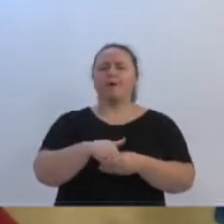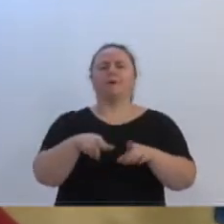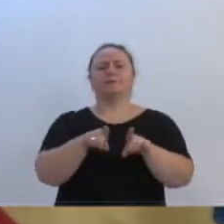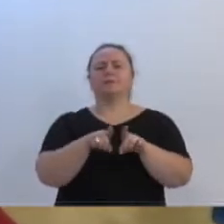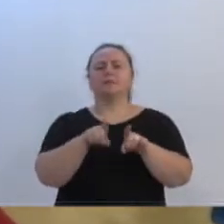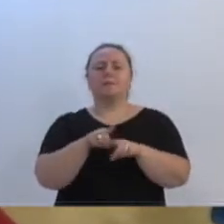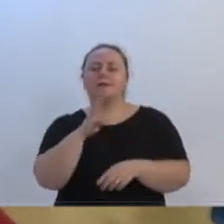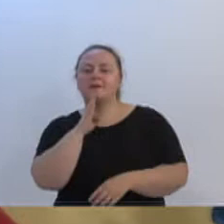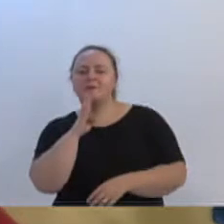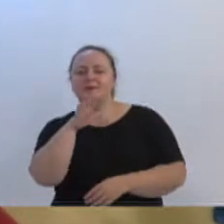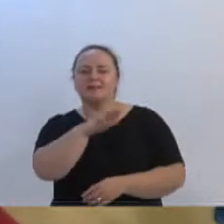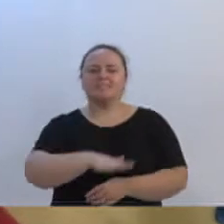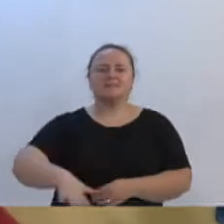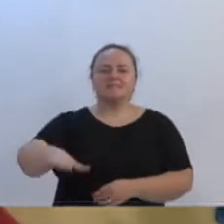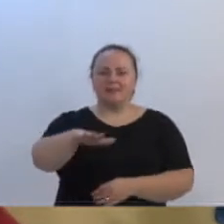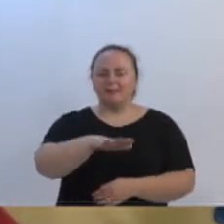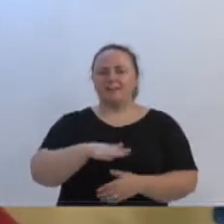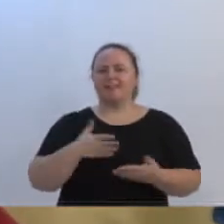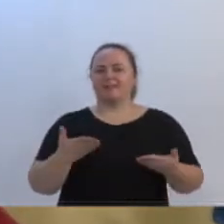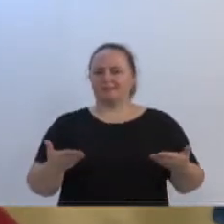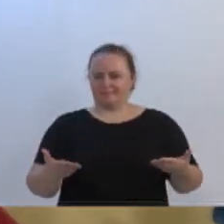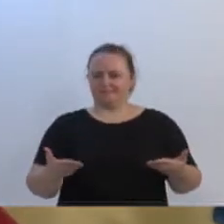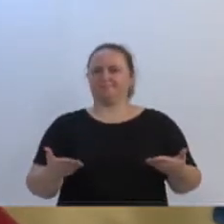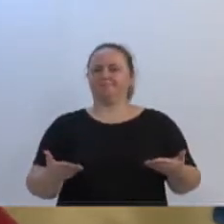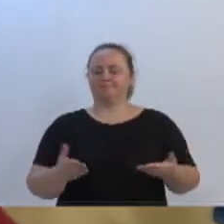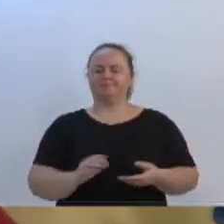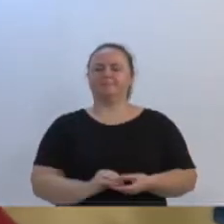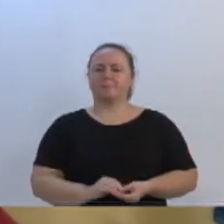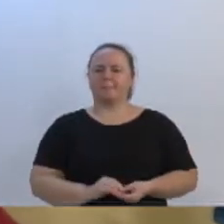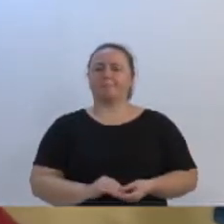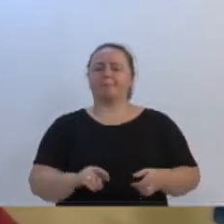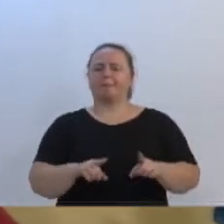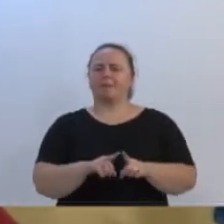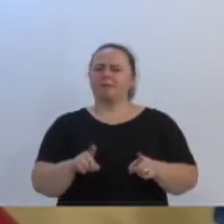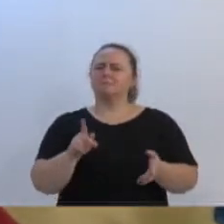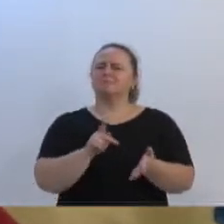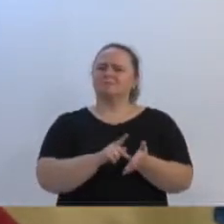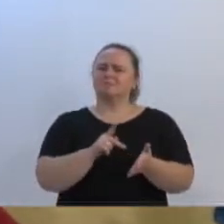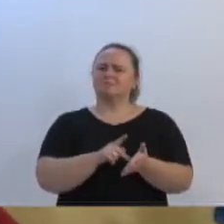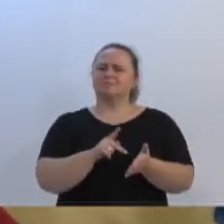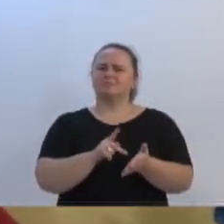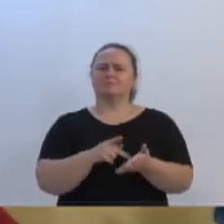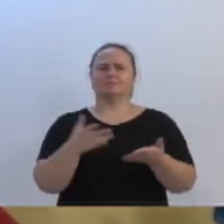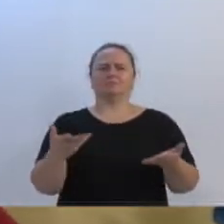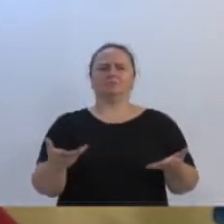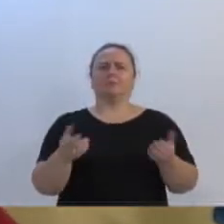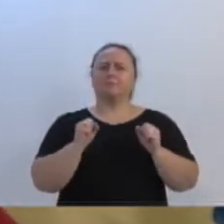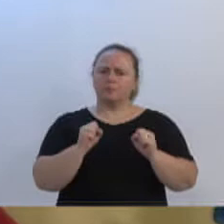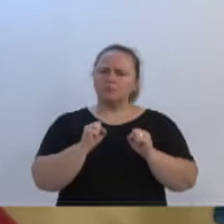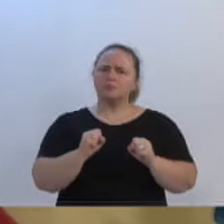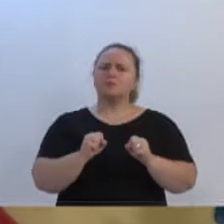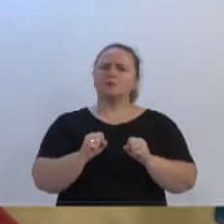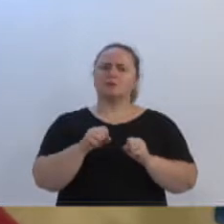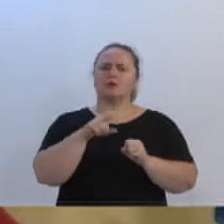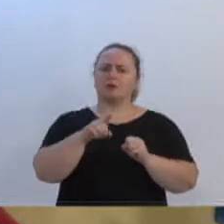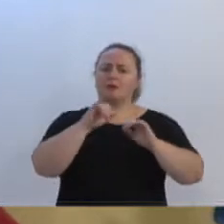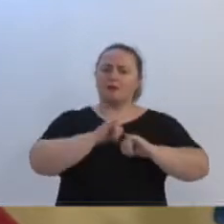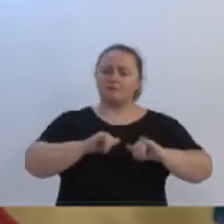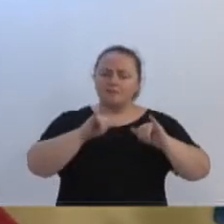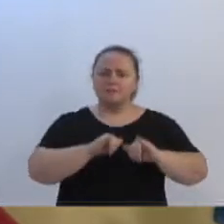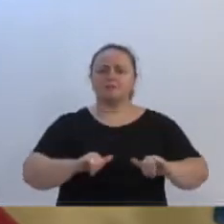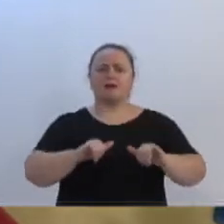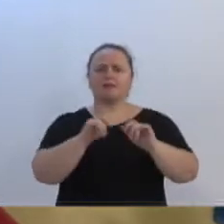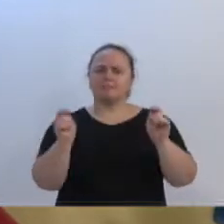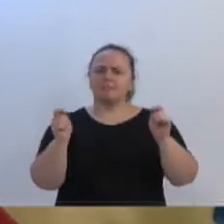70% dos votos dos blumenauenses, mas sim dizer que o governo do Estado está à disposição desses guerreiros blumenauenses,